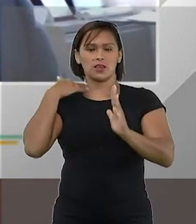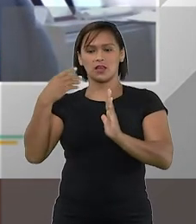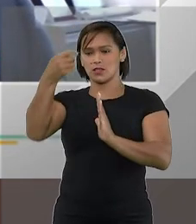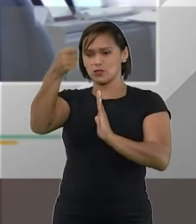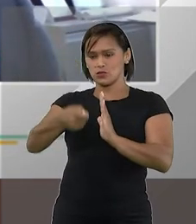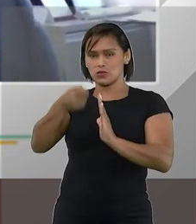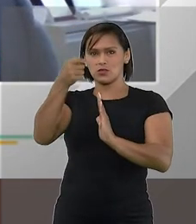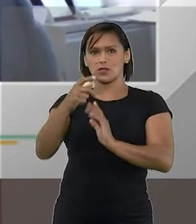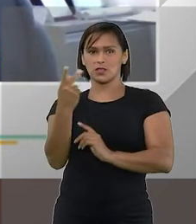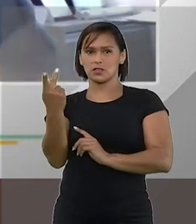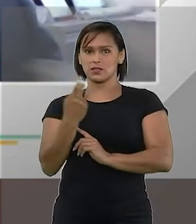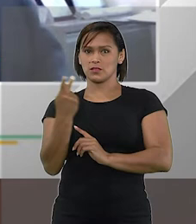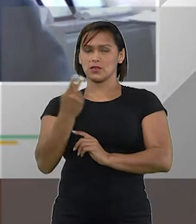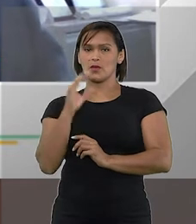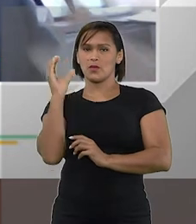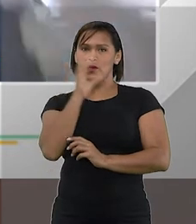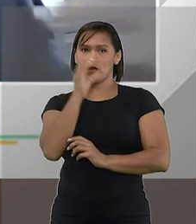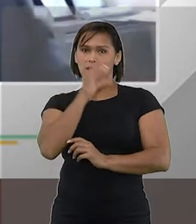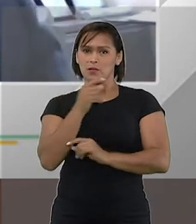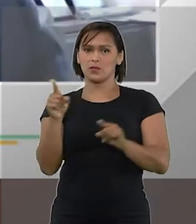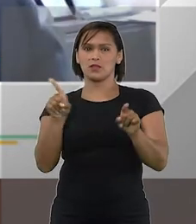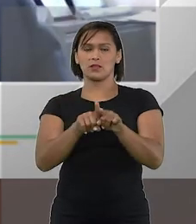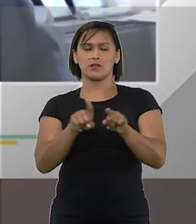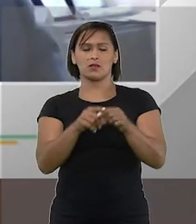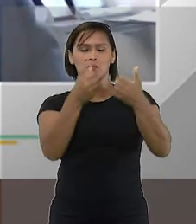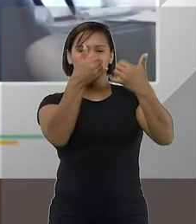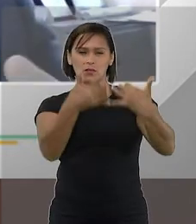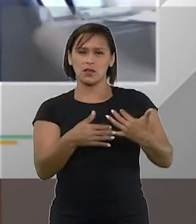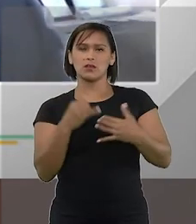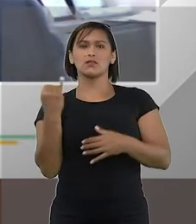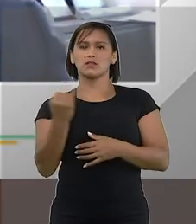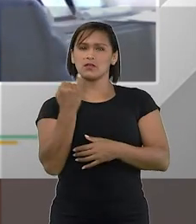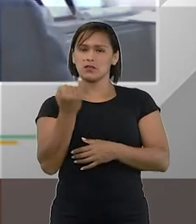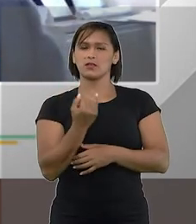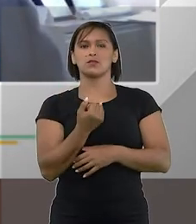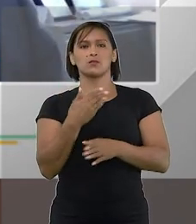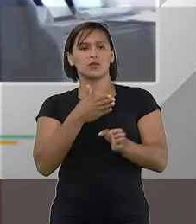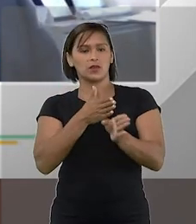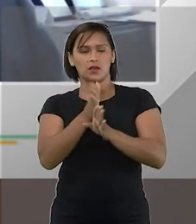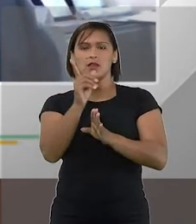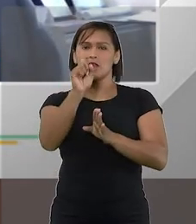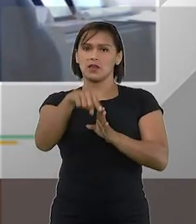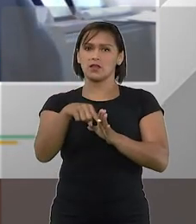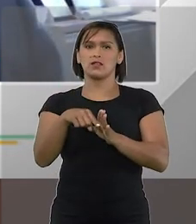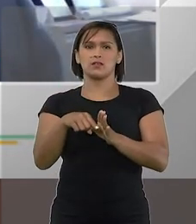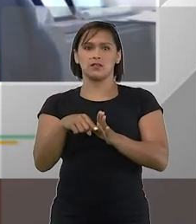em prol de uma rapidez maior e de uma eficiência maior e em linha